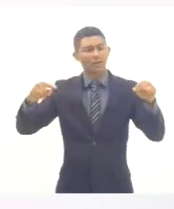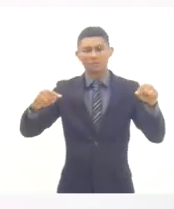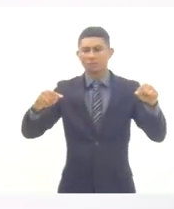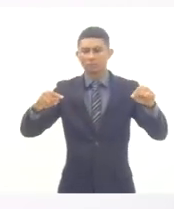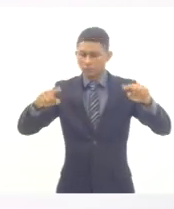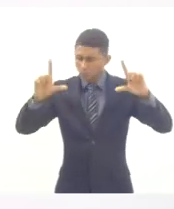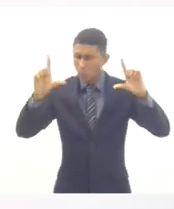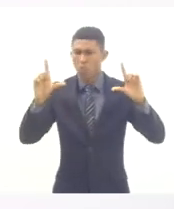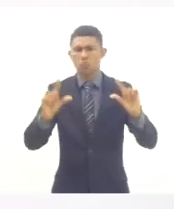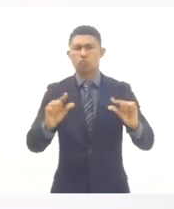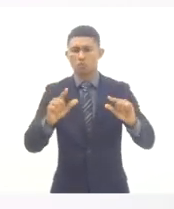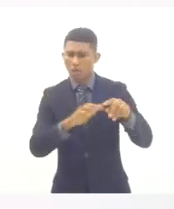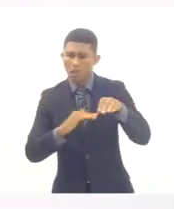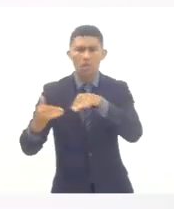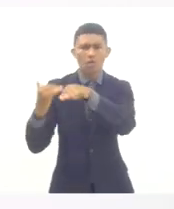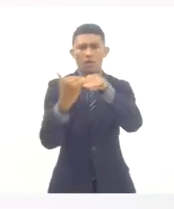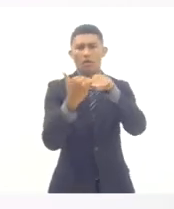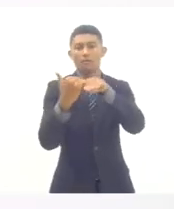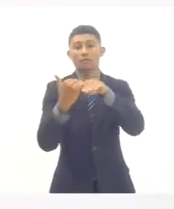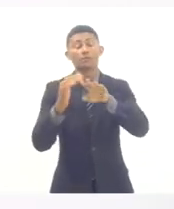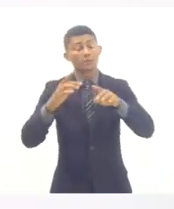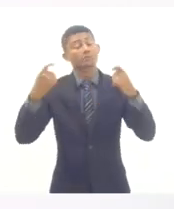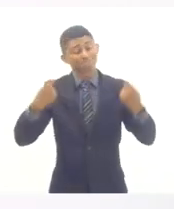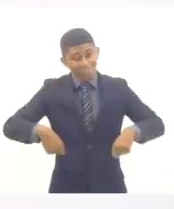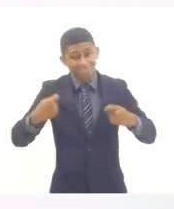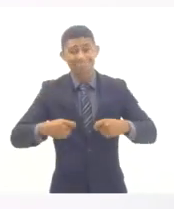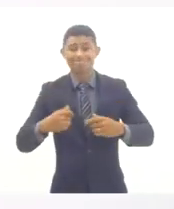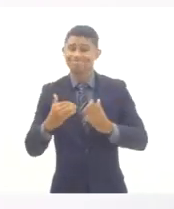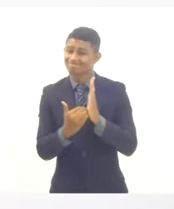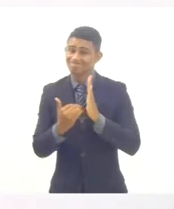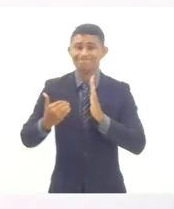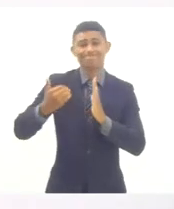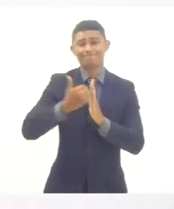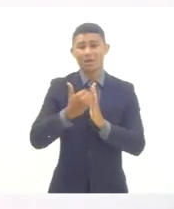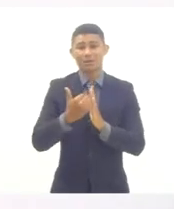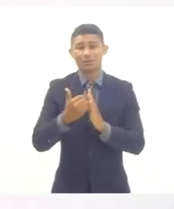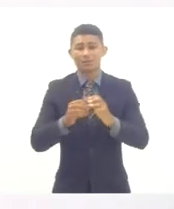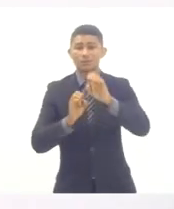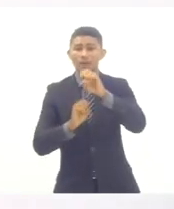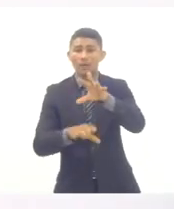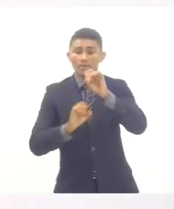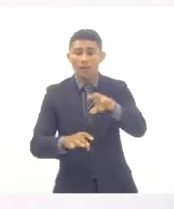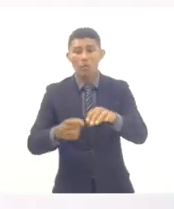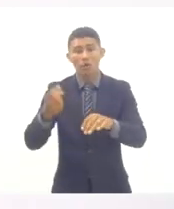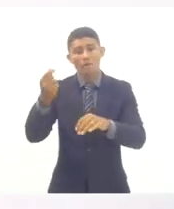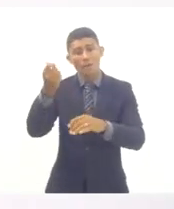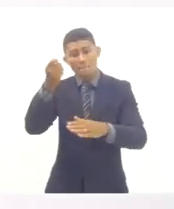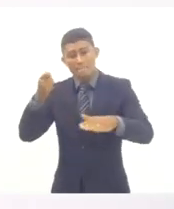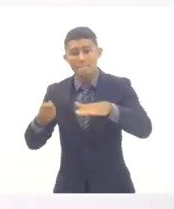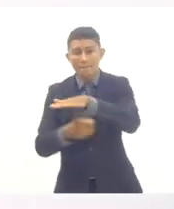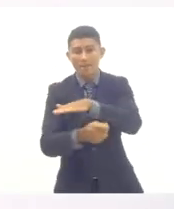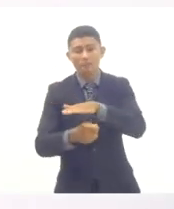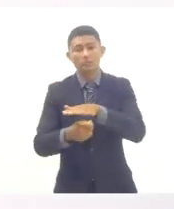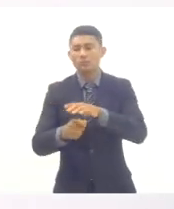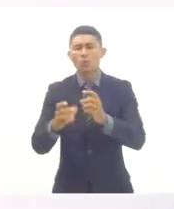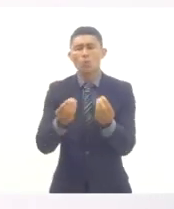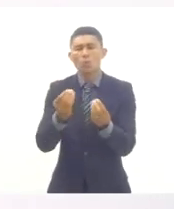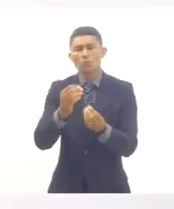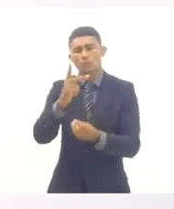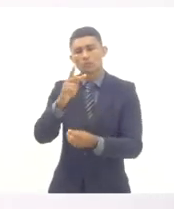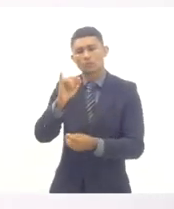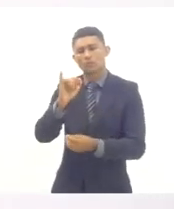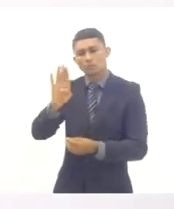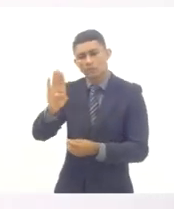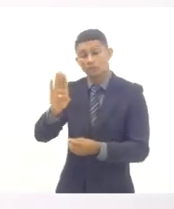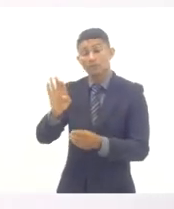Mas a gente precisa mais. A gente precisa avançar no investimento na educação com relação ao PIB, como está previsto no Plano Nacional de Educação